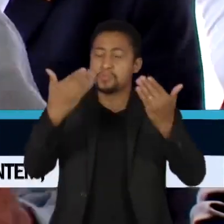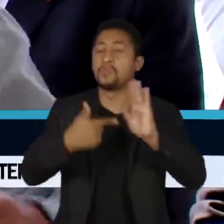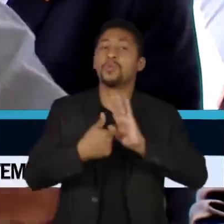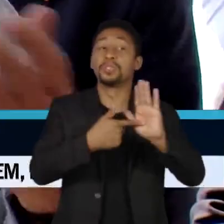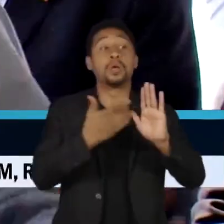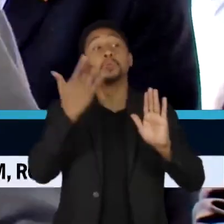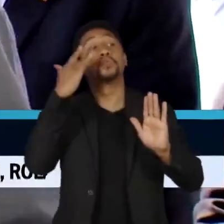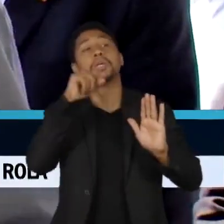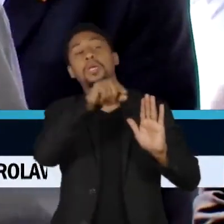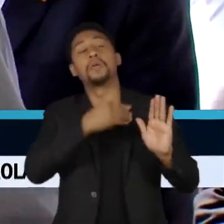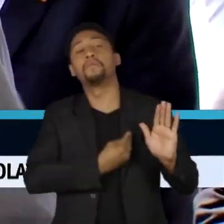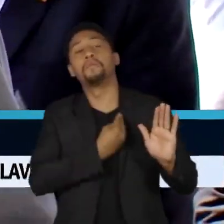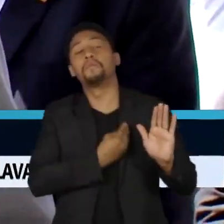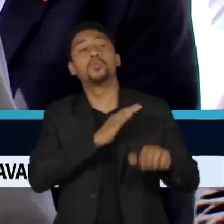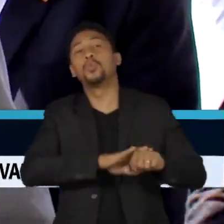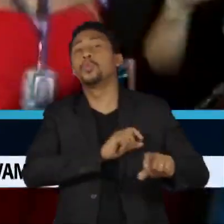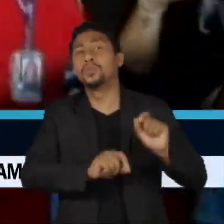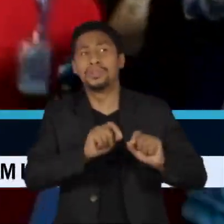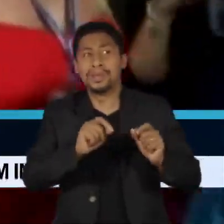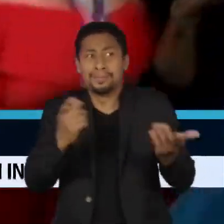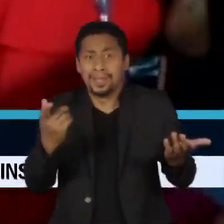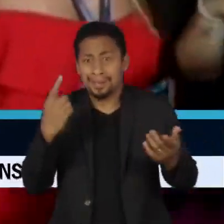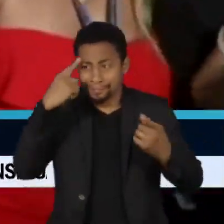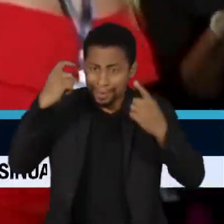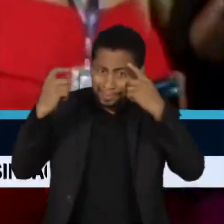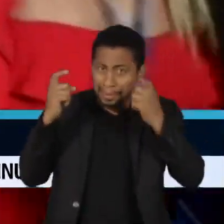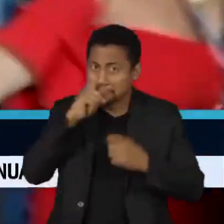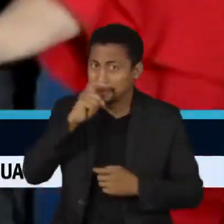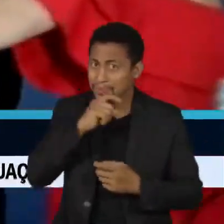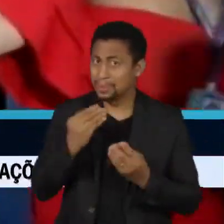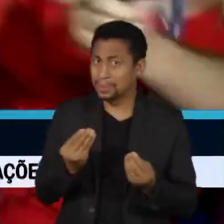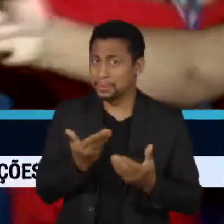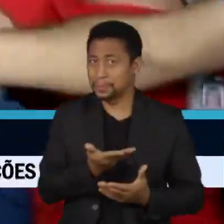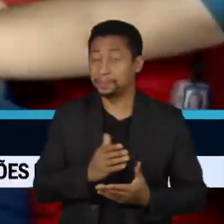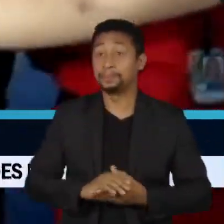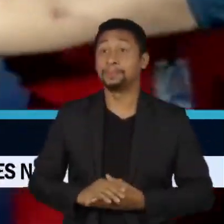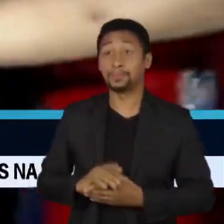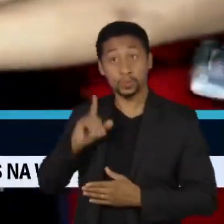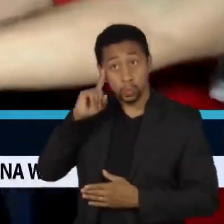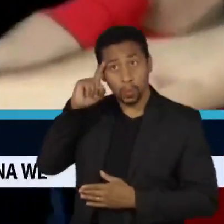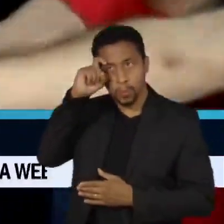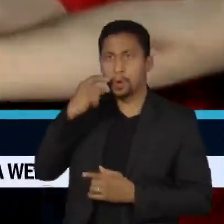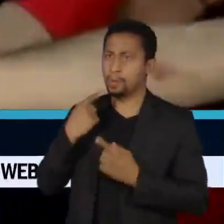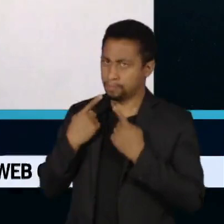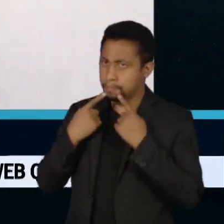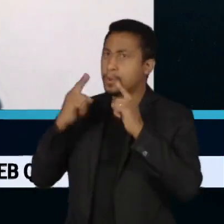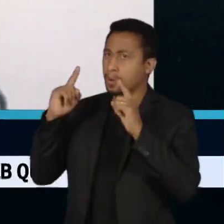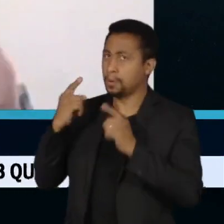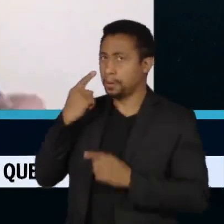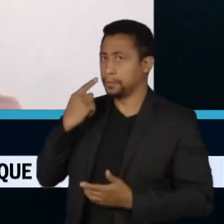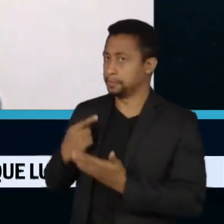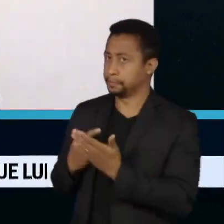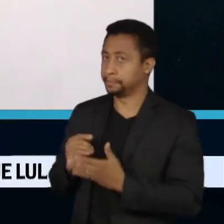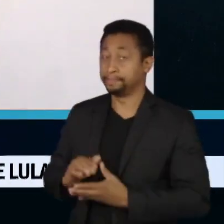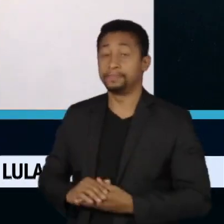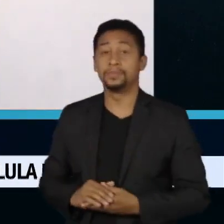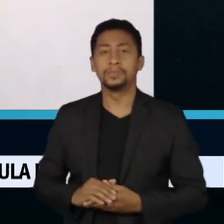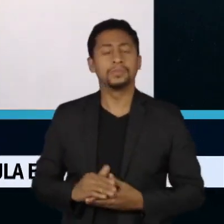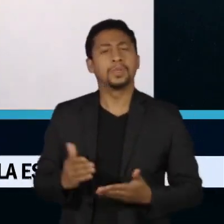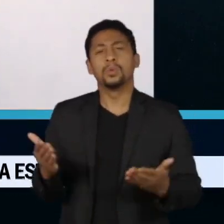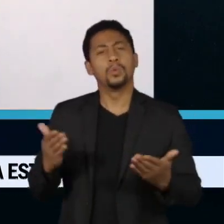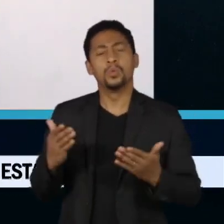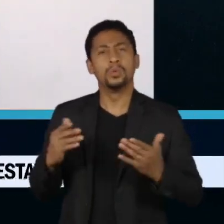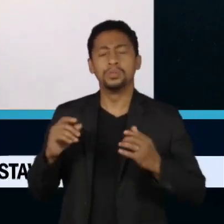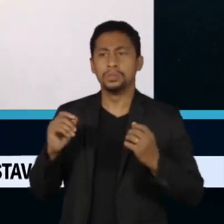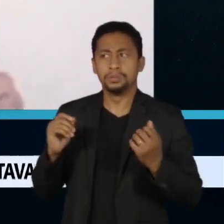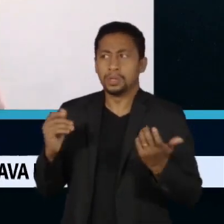se ele continuar mentindo do jeito que está mentindo. O senador Sérgio Moro reagiu à fala do presidente. Hoje fui surpreendido com a